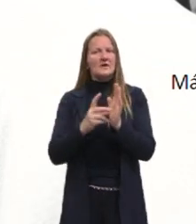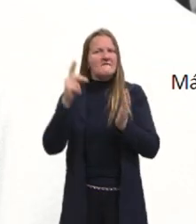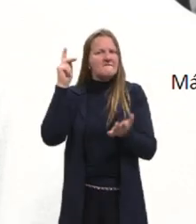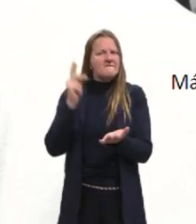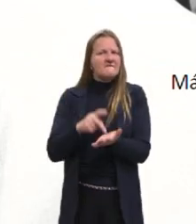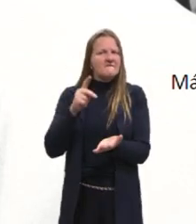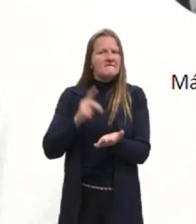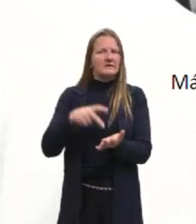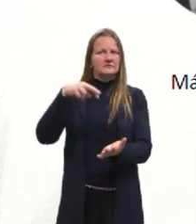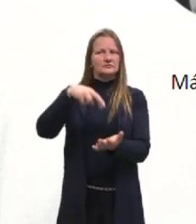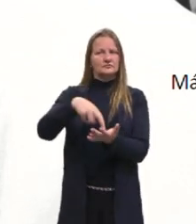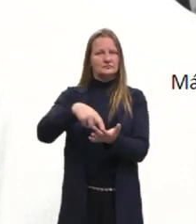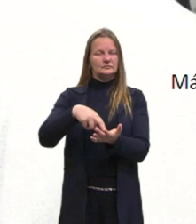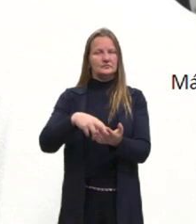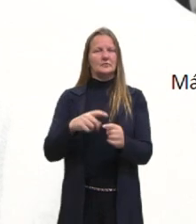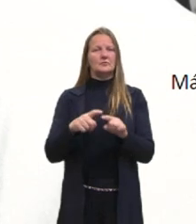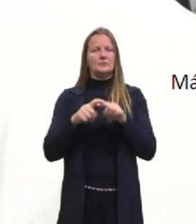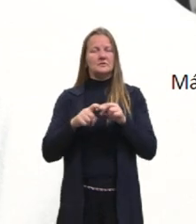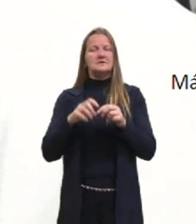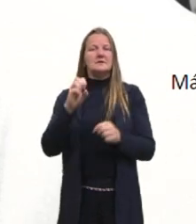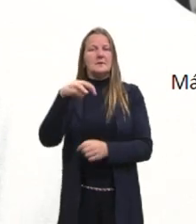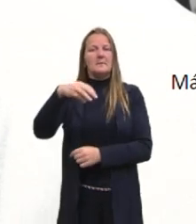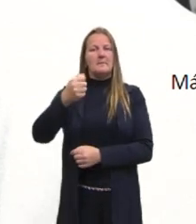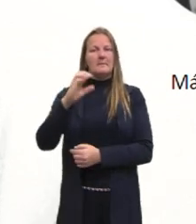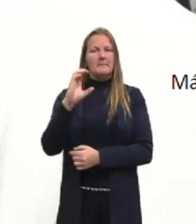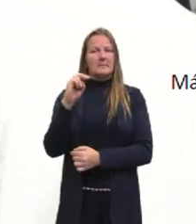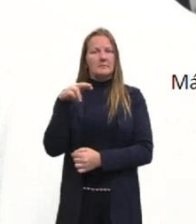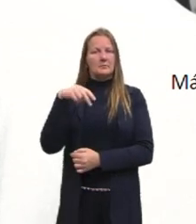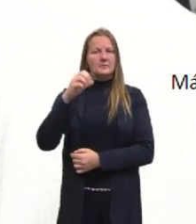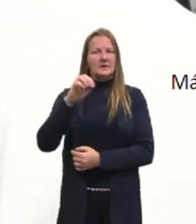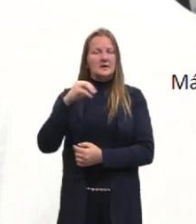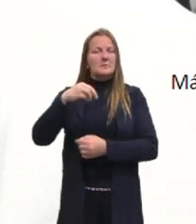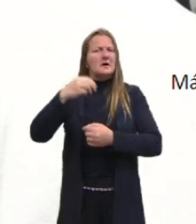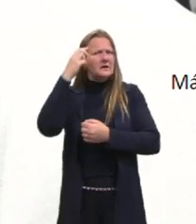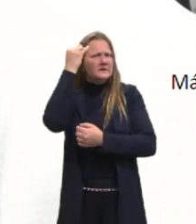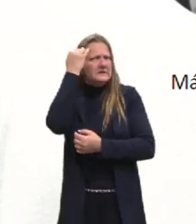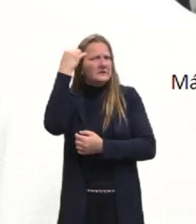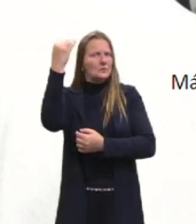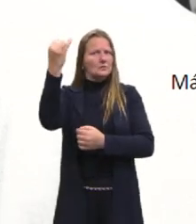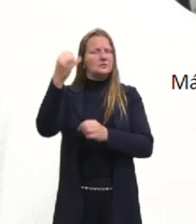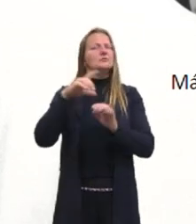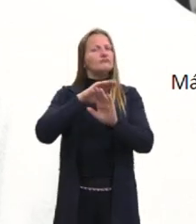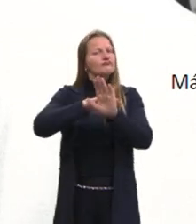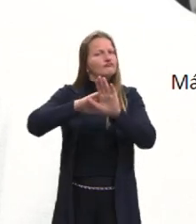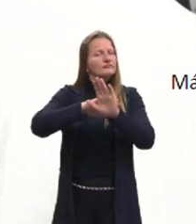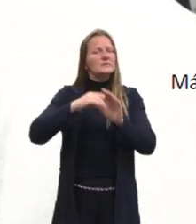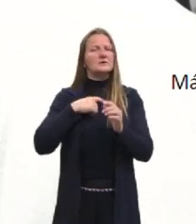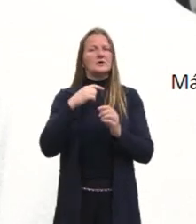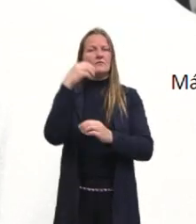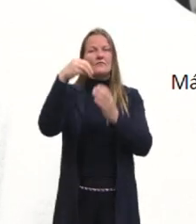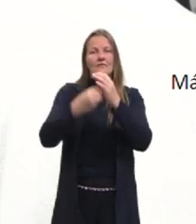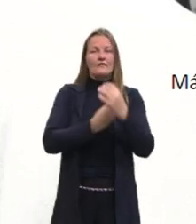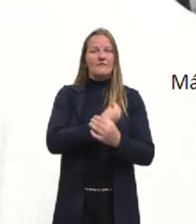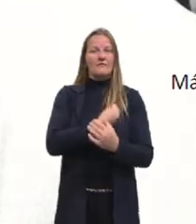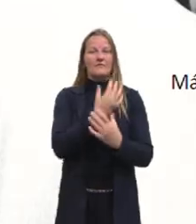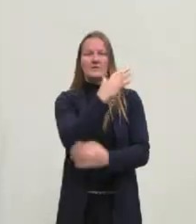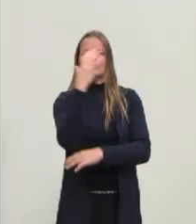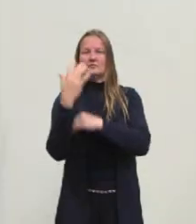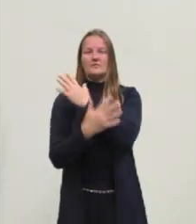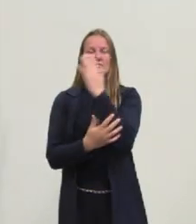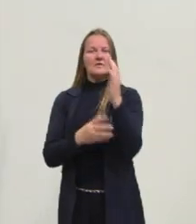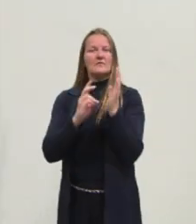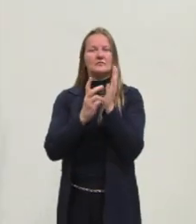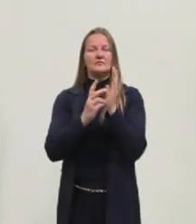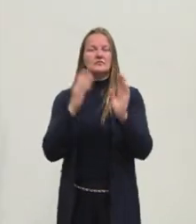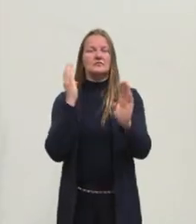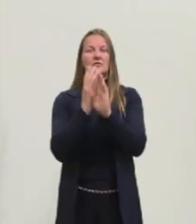é. E, se a gente parar para pensar no Macunaíma, nós temos muitas questões ideológicas aí dentro, porque ele vive na mata, ele é feliz até que